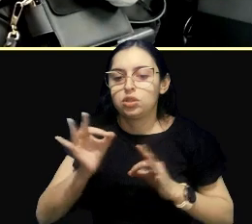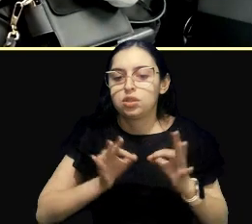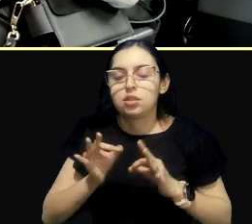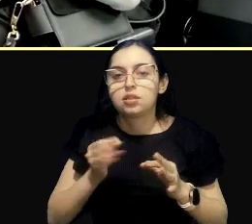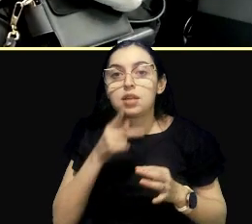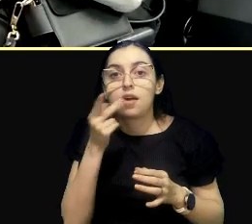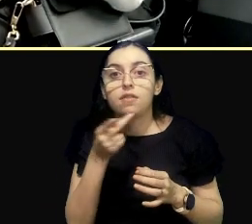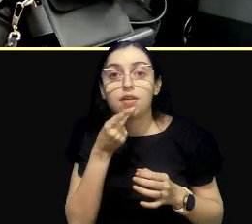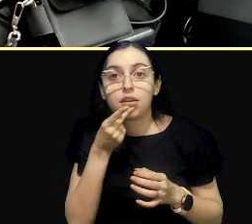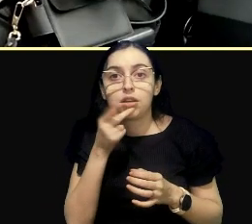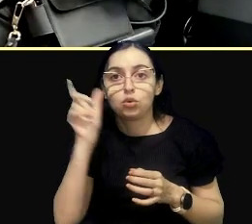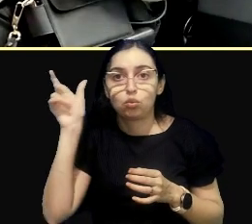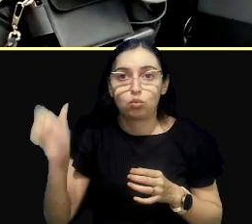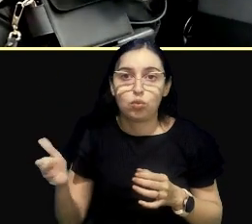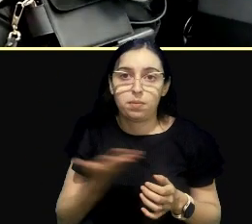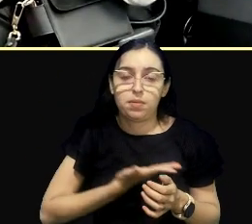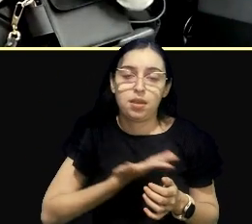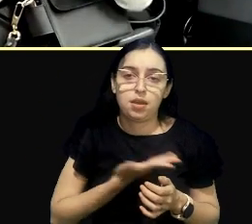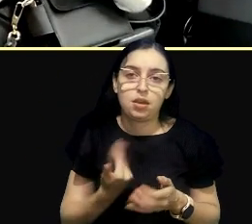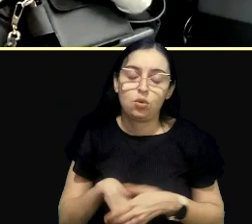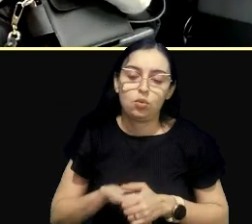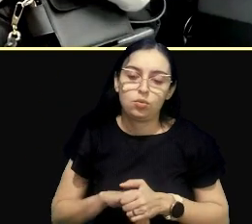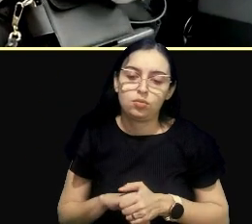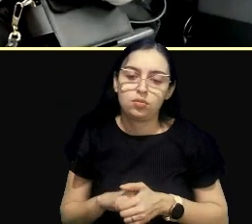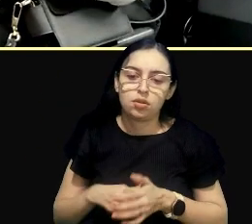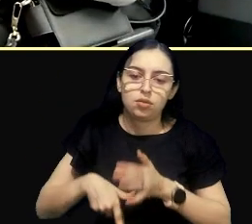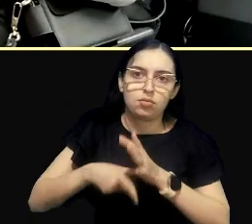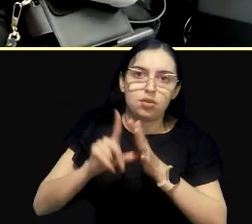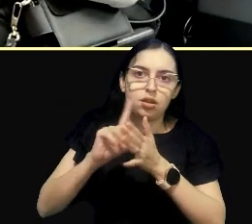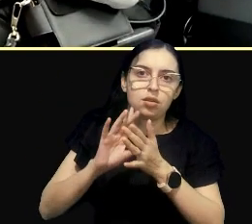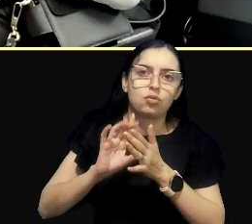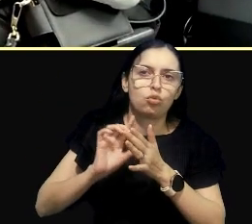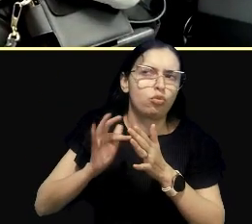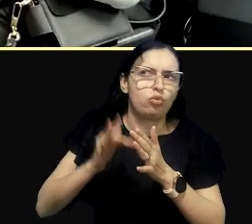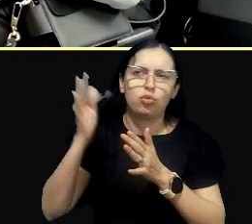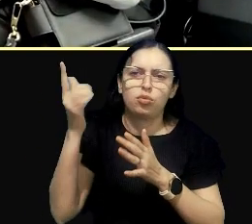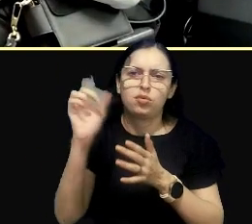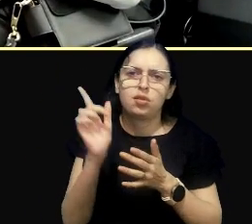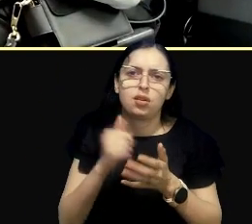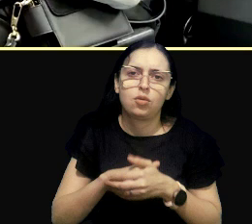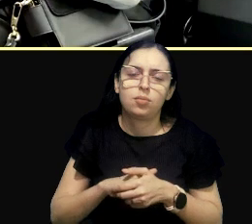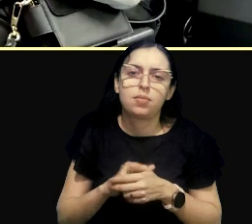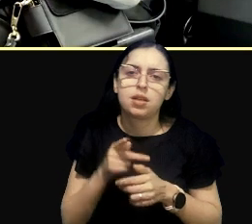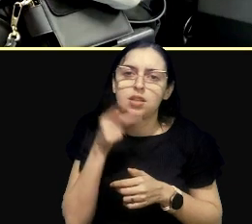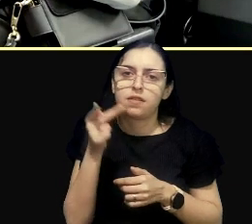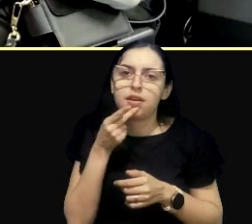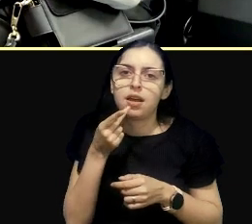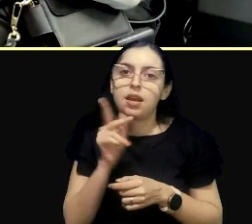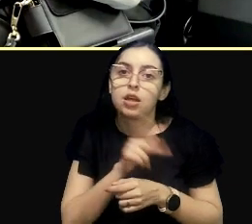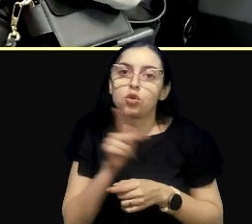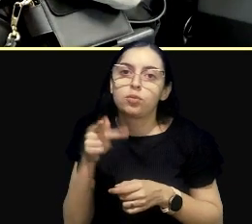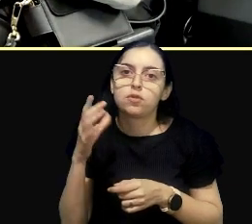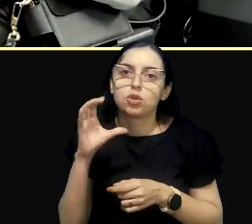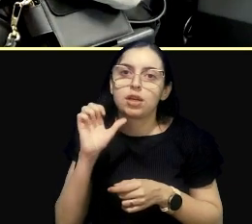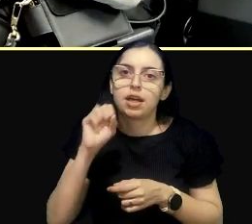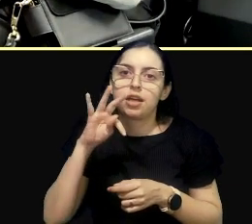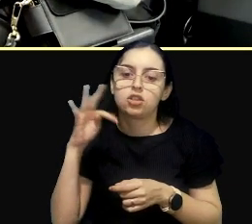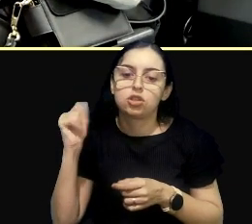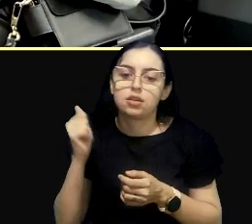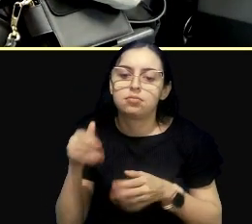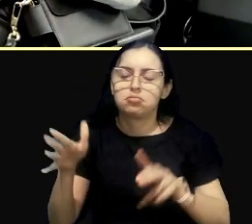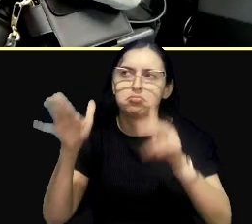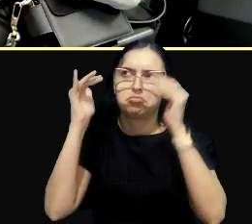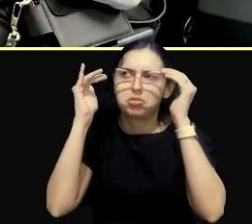falou, muito retrospectivo e não prospectivo. E uma fala da professora Kátia me chamou muito a atenção,